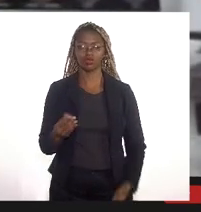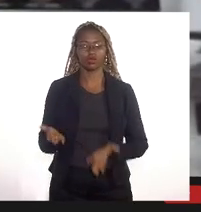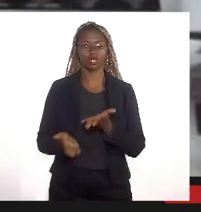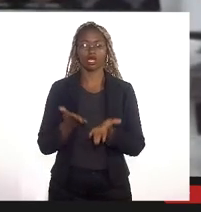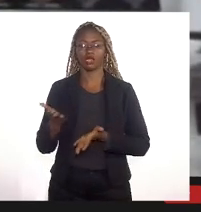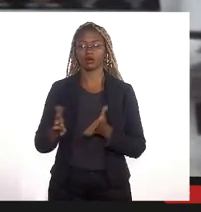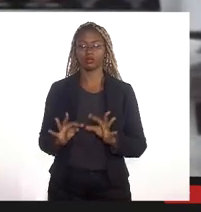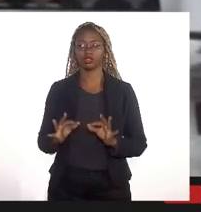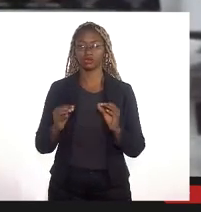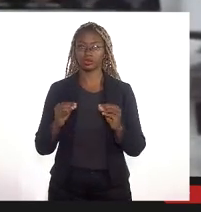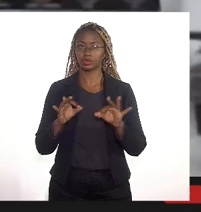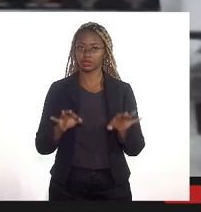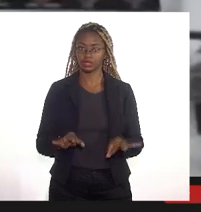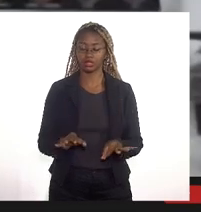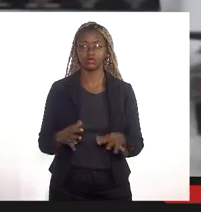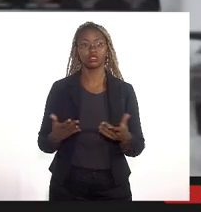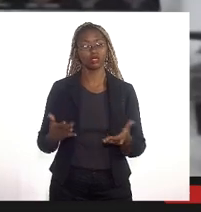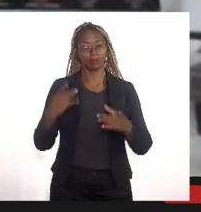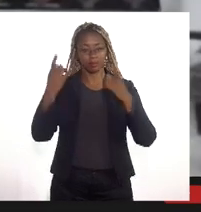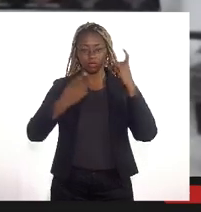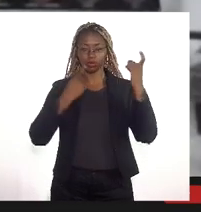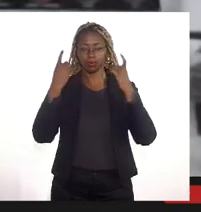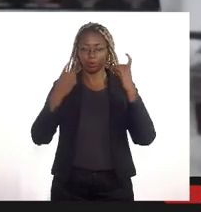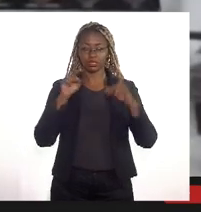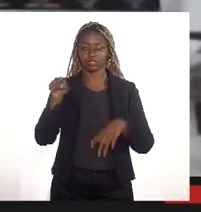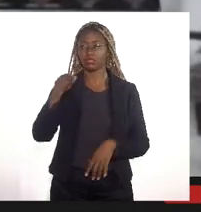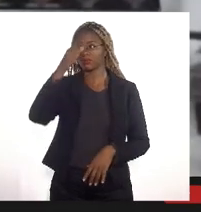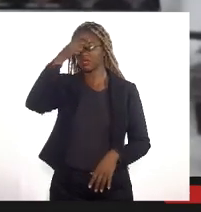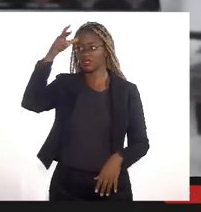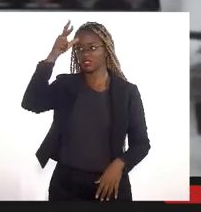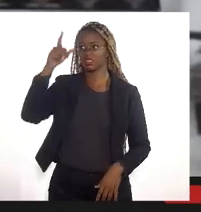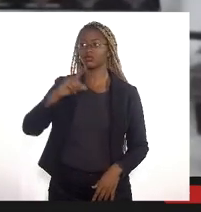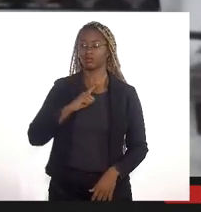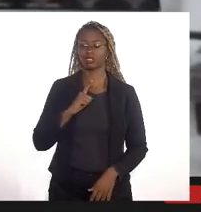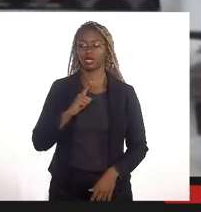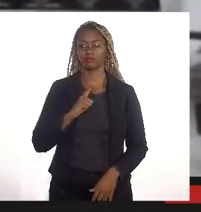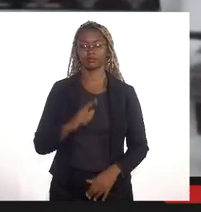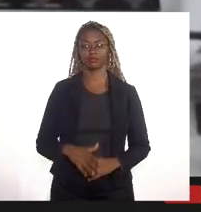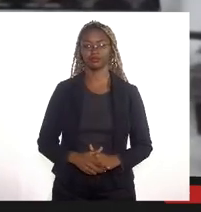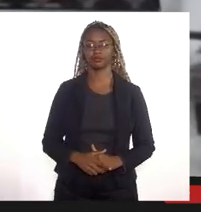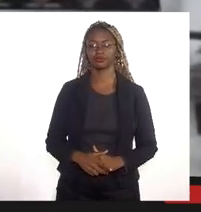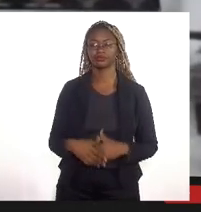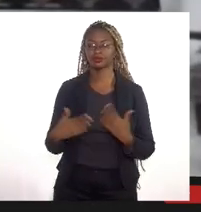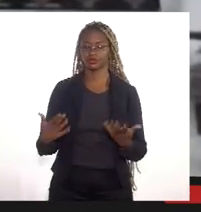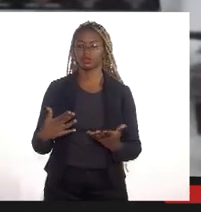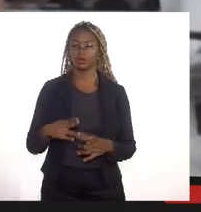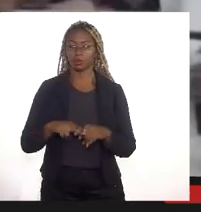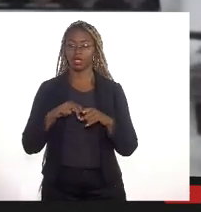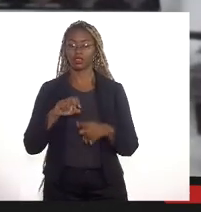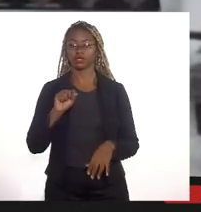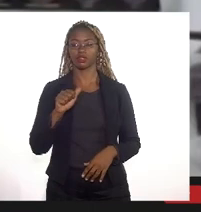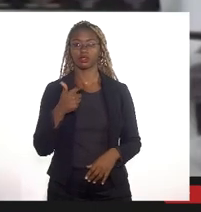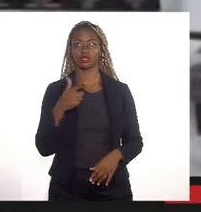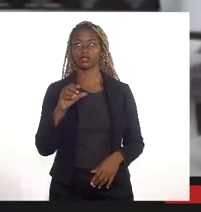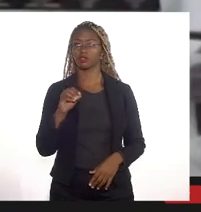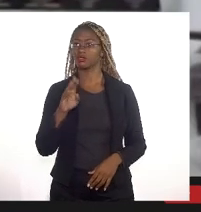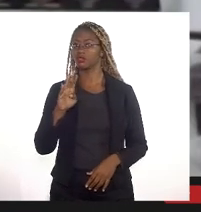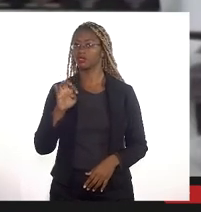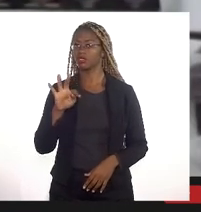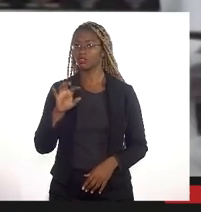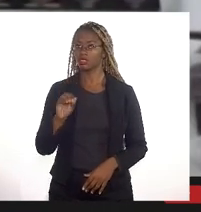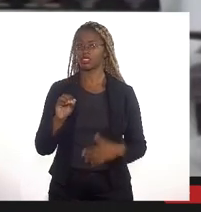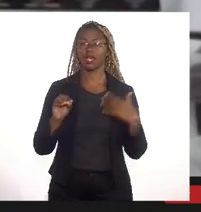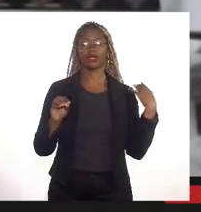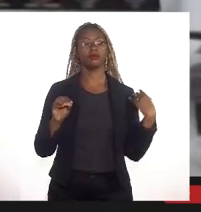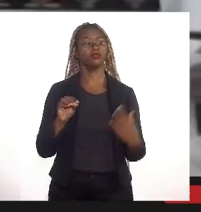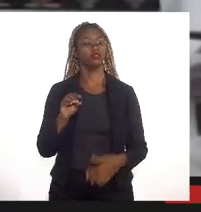essa é a preocupação que a prefeitura tem porque São Bento que é uma área de preservação também que foi 100